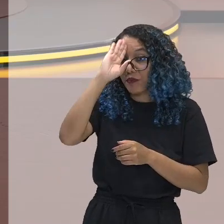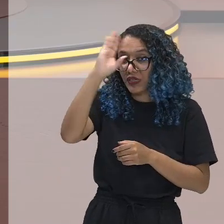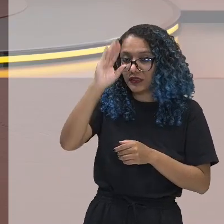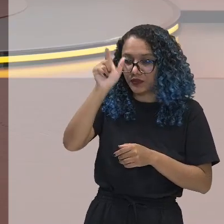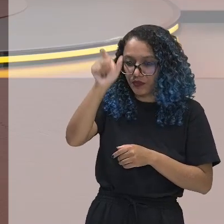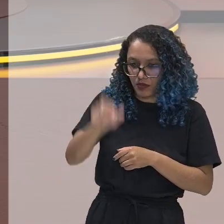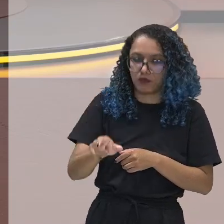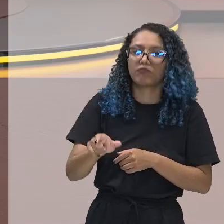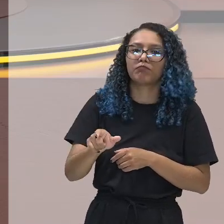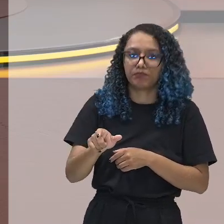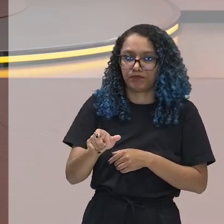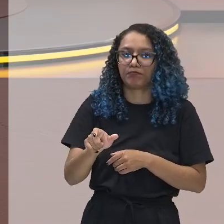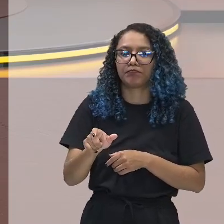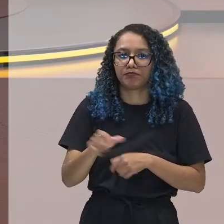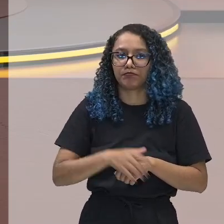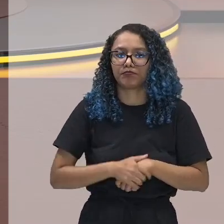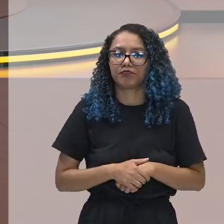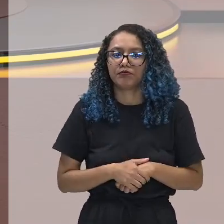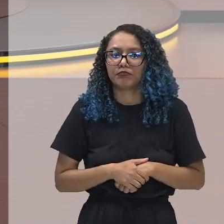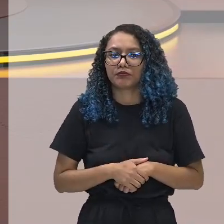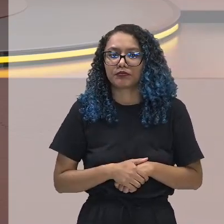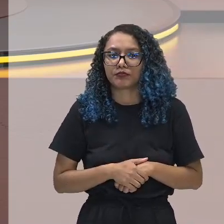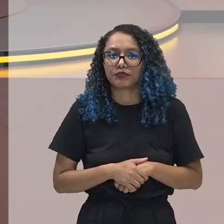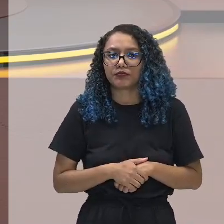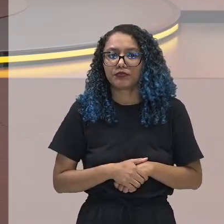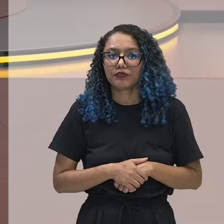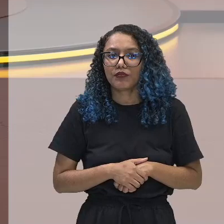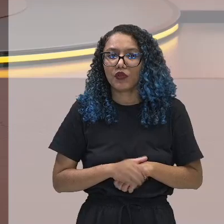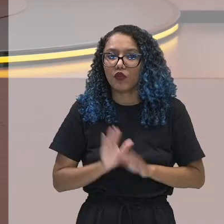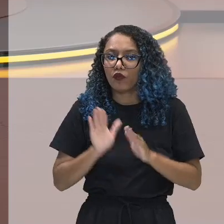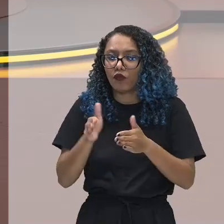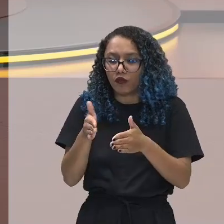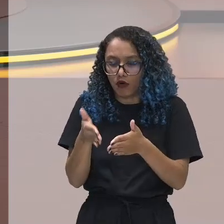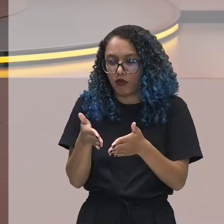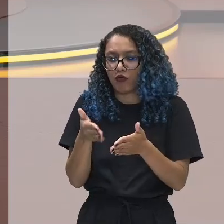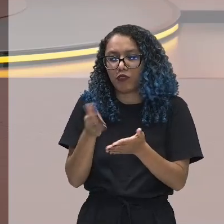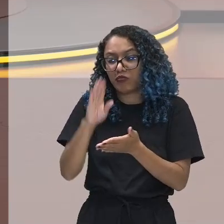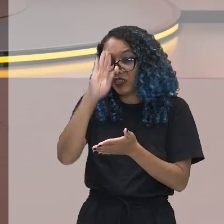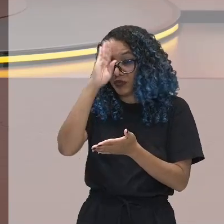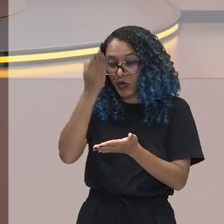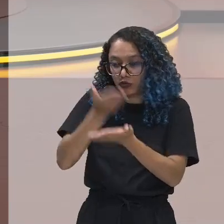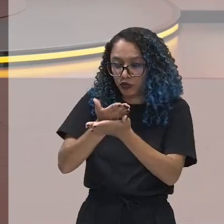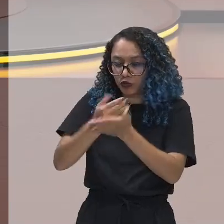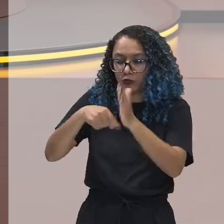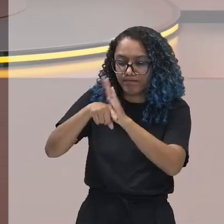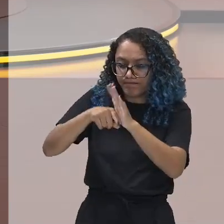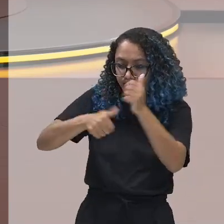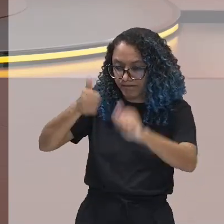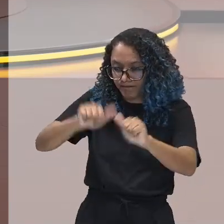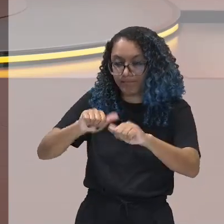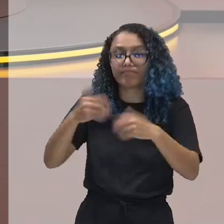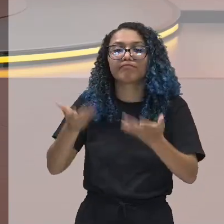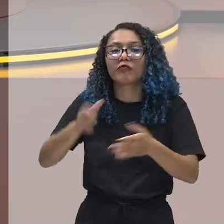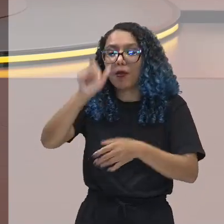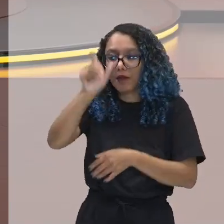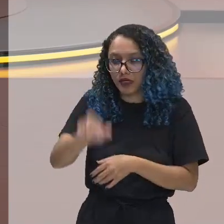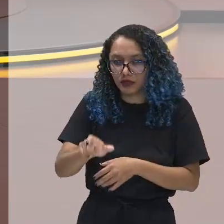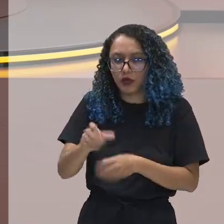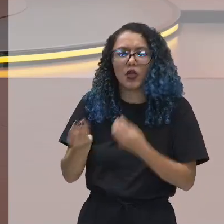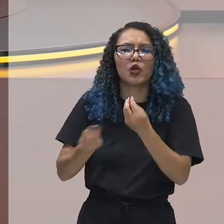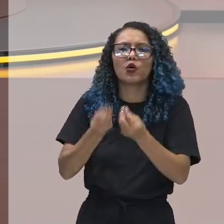indivíduo, né, tendo como o indivíduo como o objeto de estudo e esse indivíduo nas suas ações